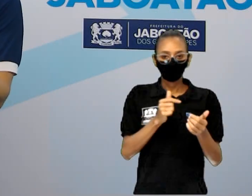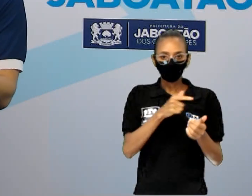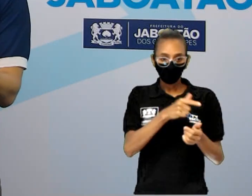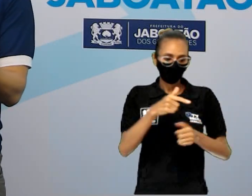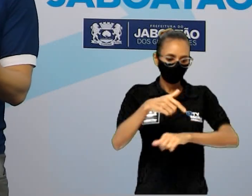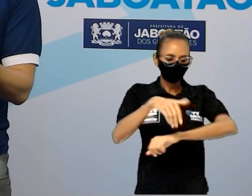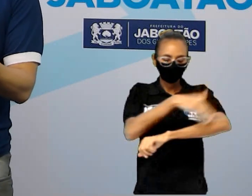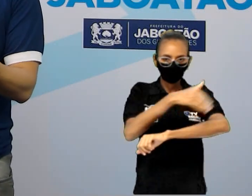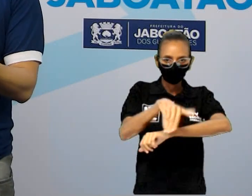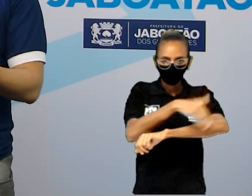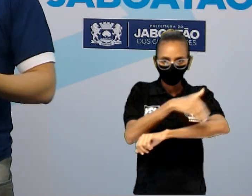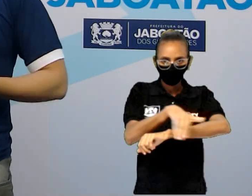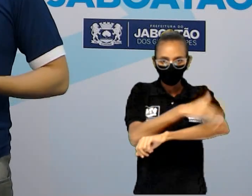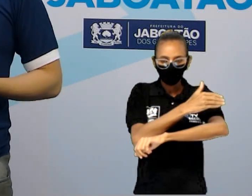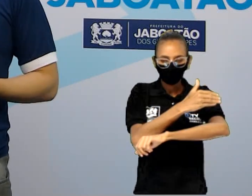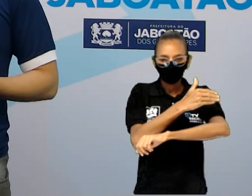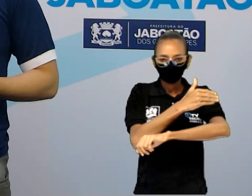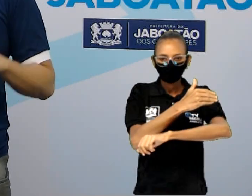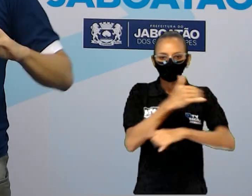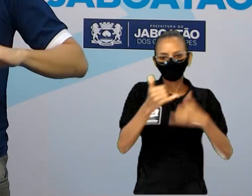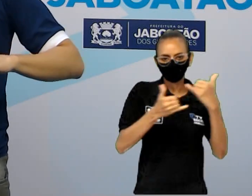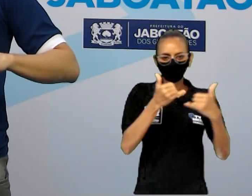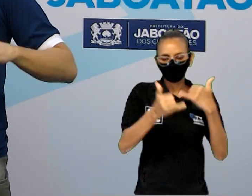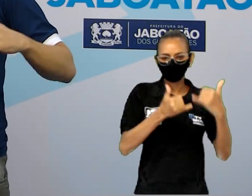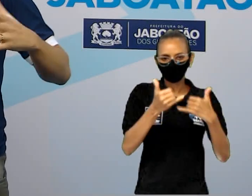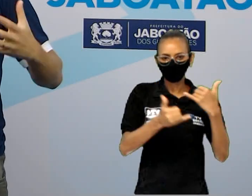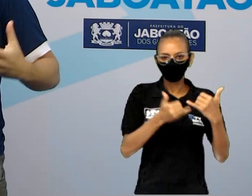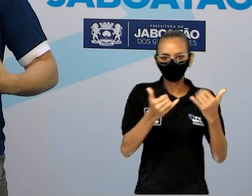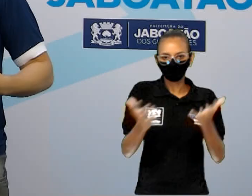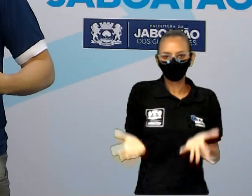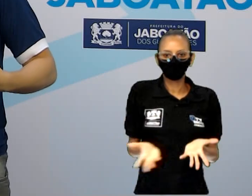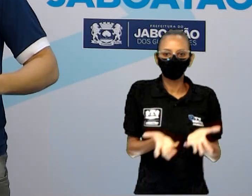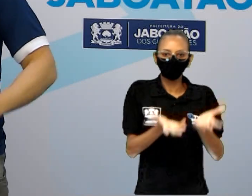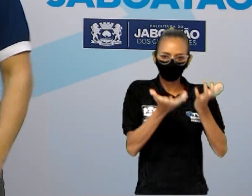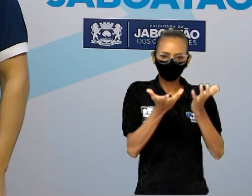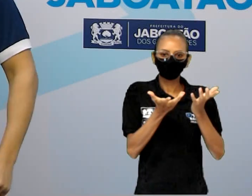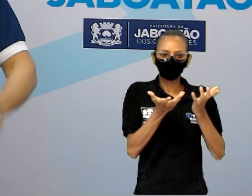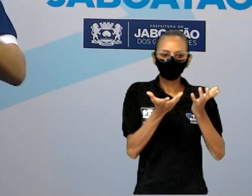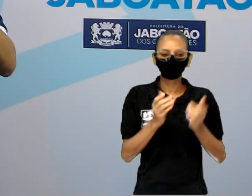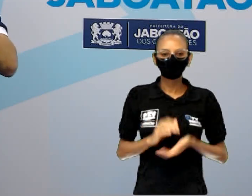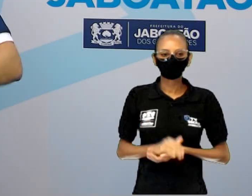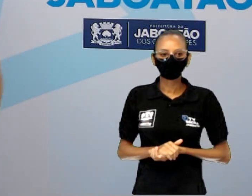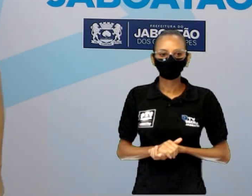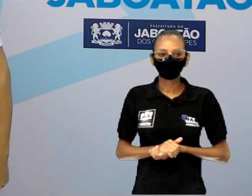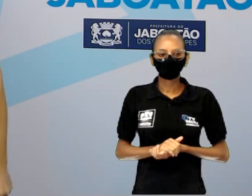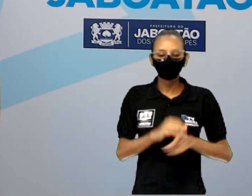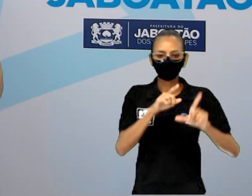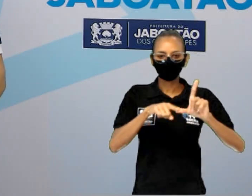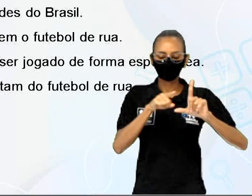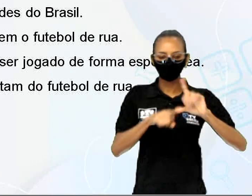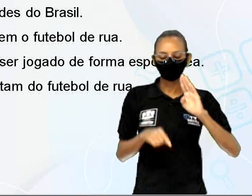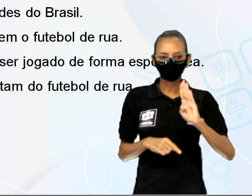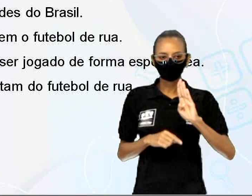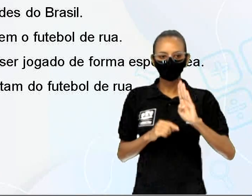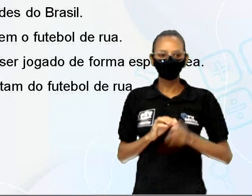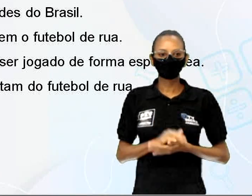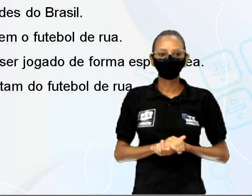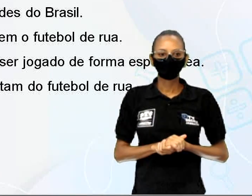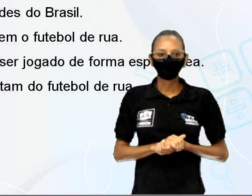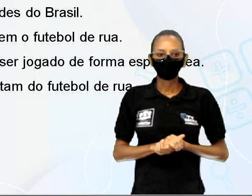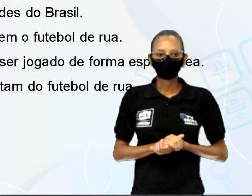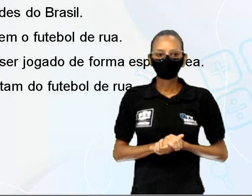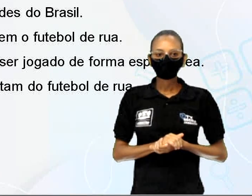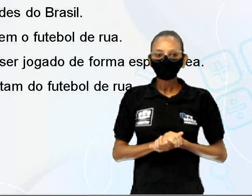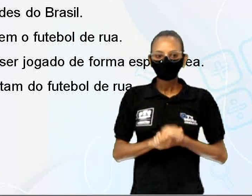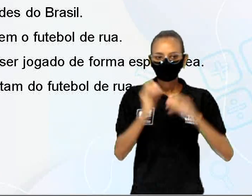de rua chama qualquer pelada de senhora porque é uma coisa mais organizada. Vamos aí para o item B Informa